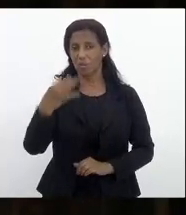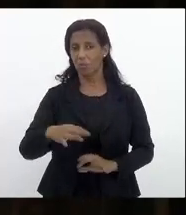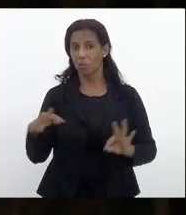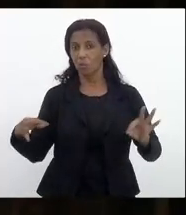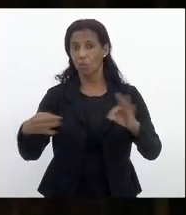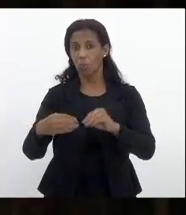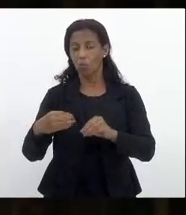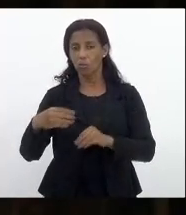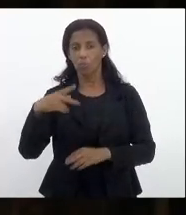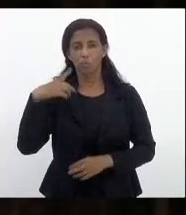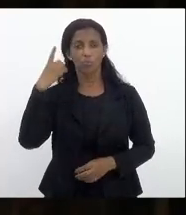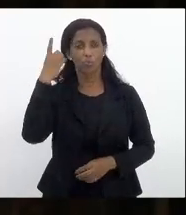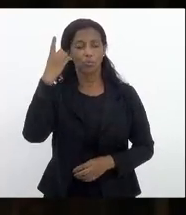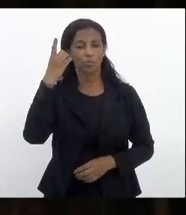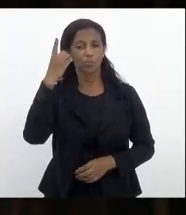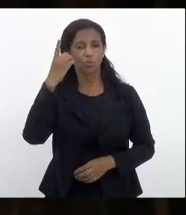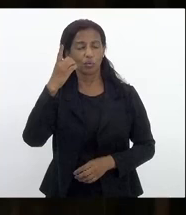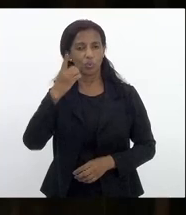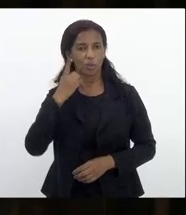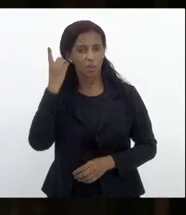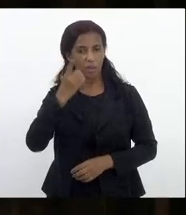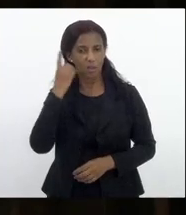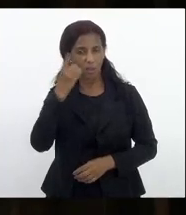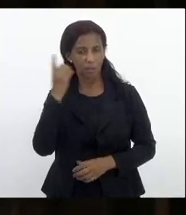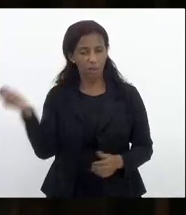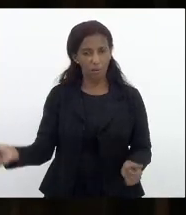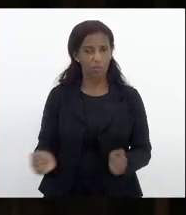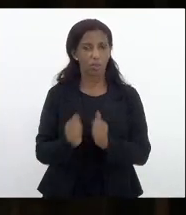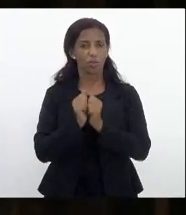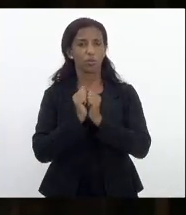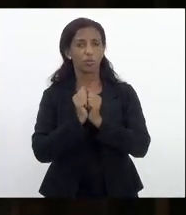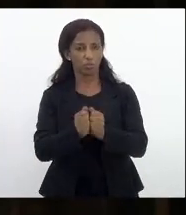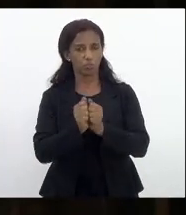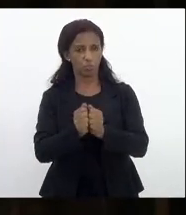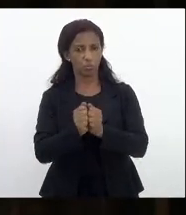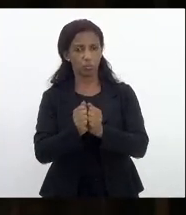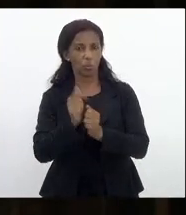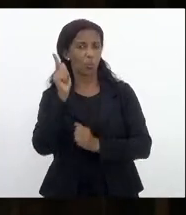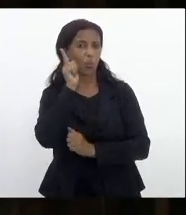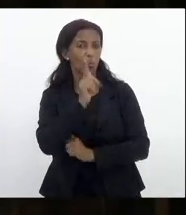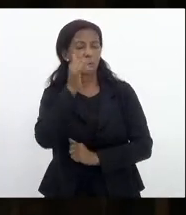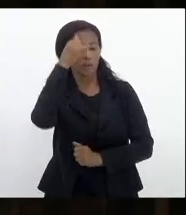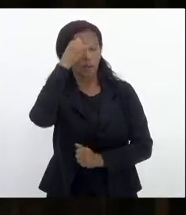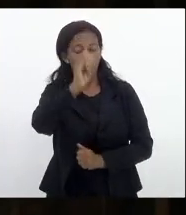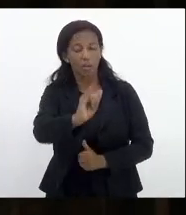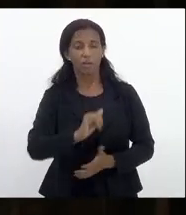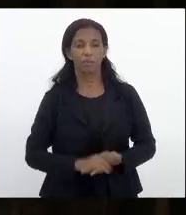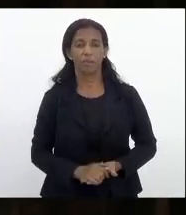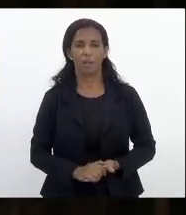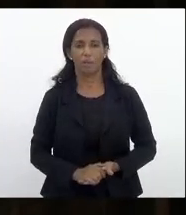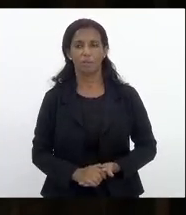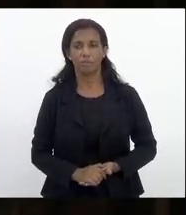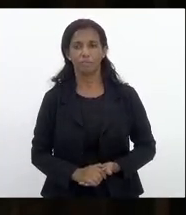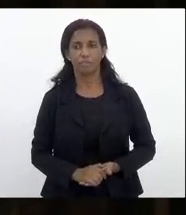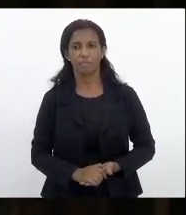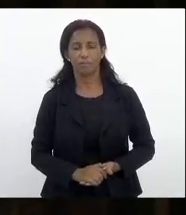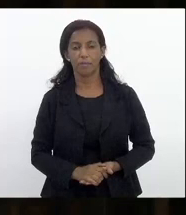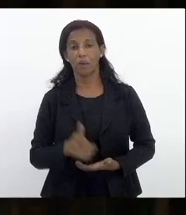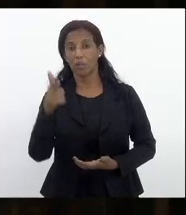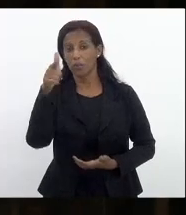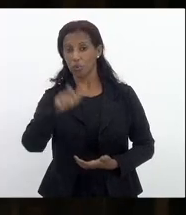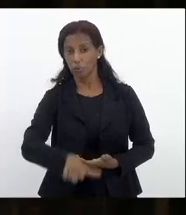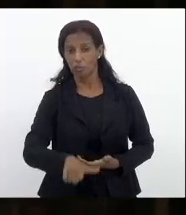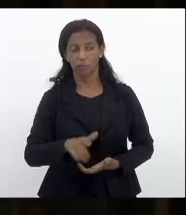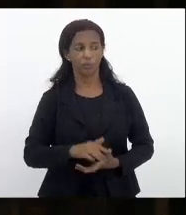todos os parlamentares estarão emanados e juntos para a gente conseguir evitar essas questões agora mais uma